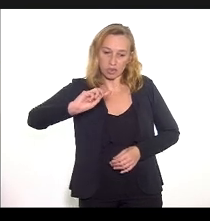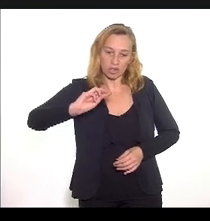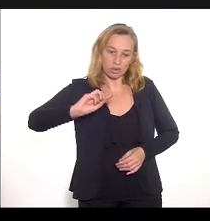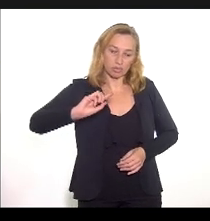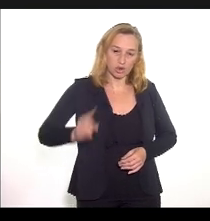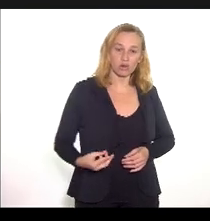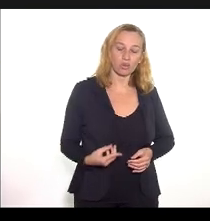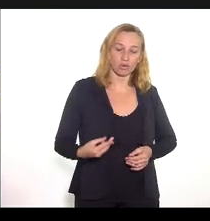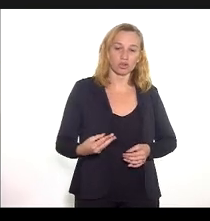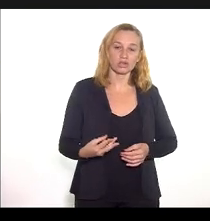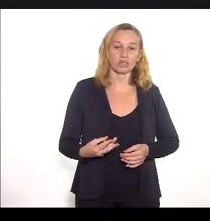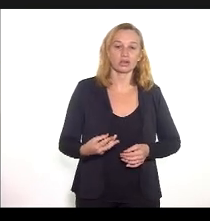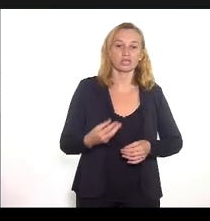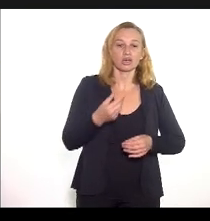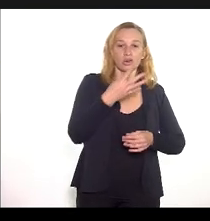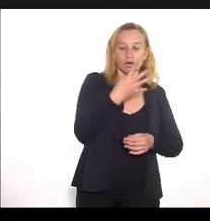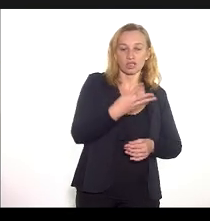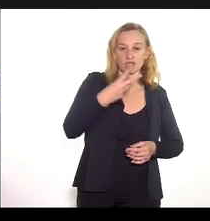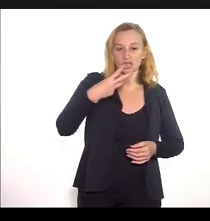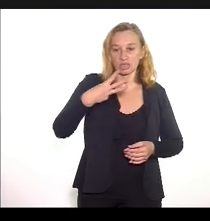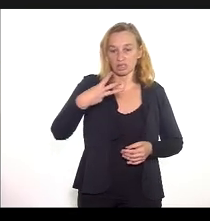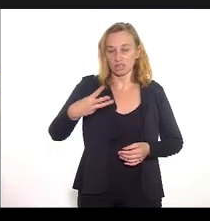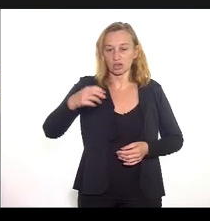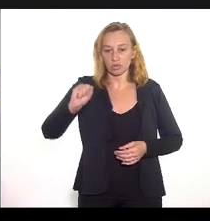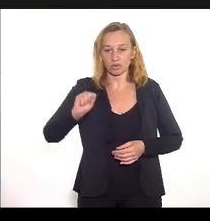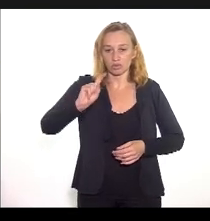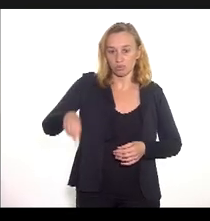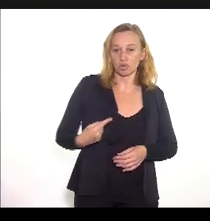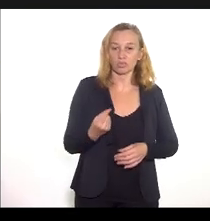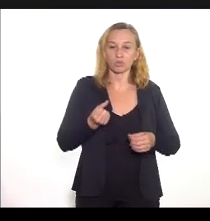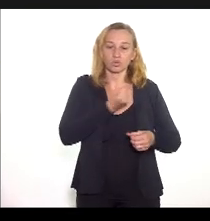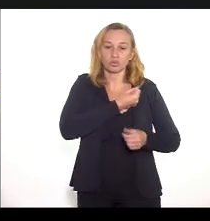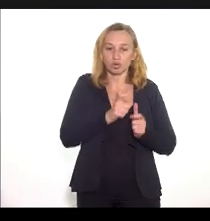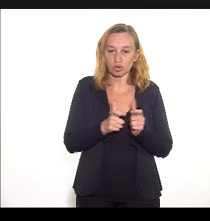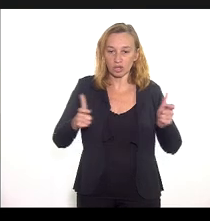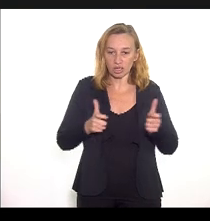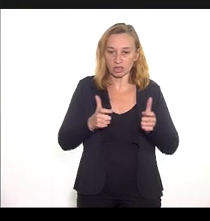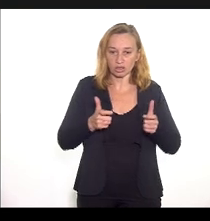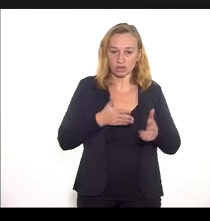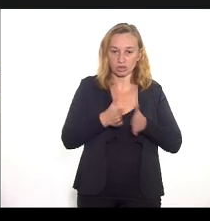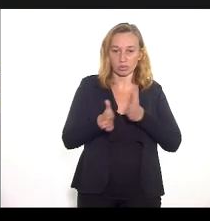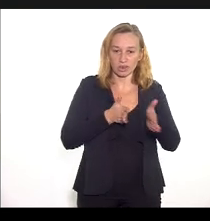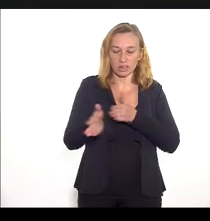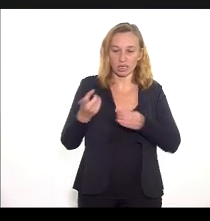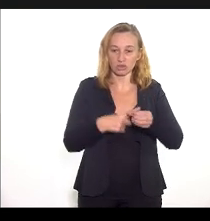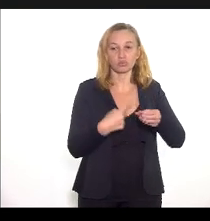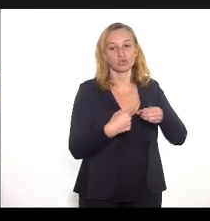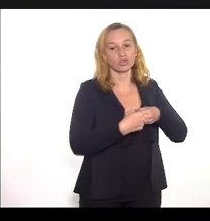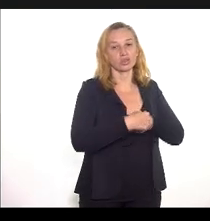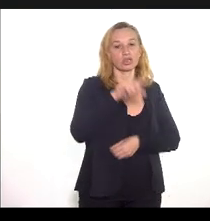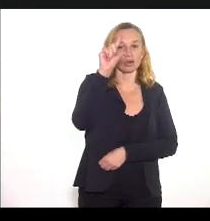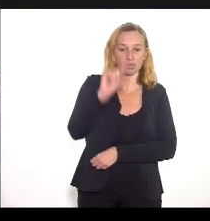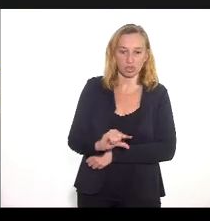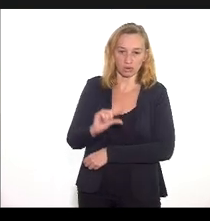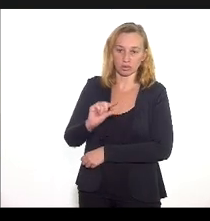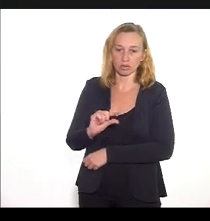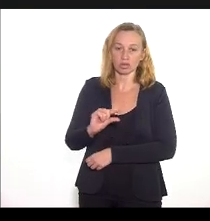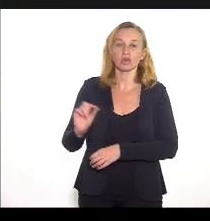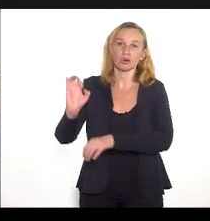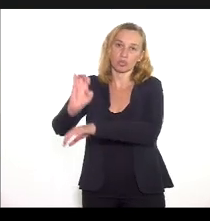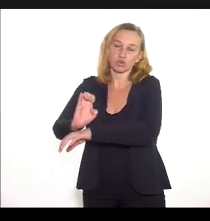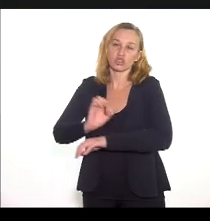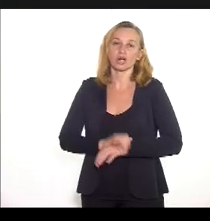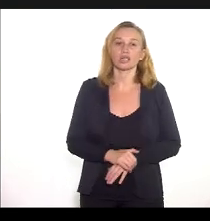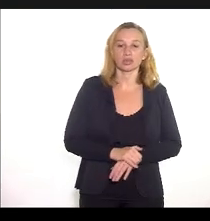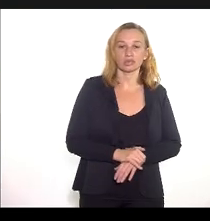mil sendo a maior parcela repassada diretamente aos municípios e a menor parcela repassada ao estado